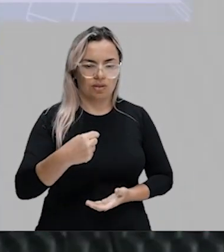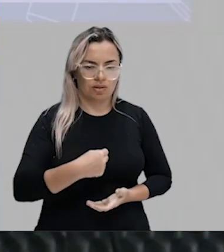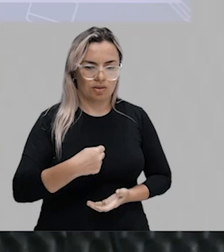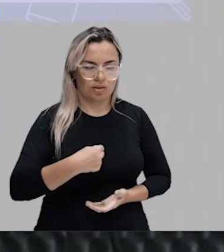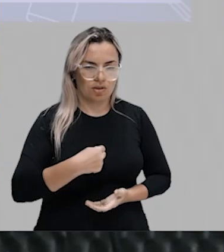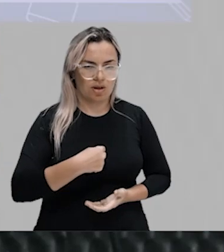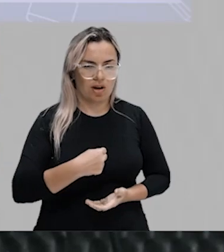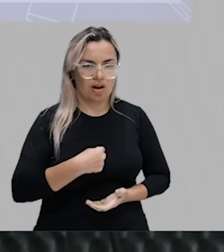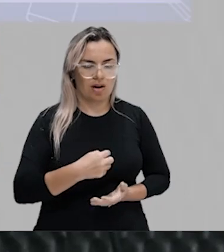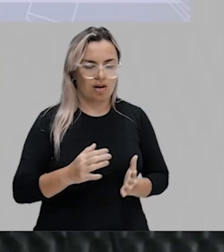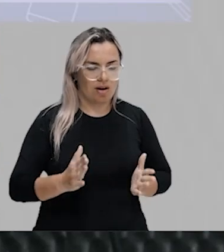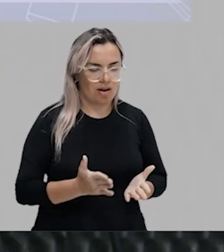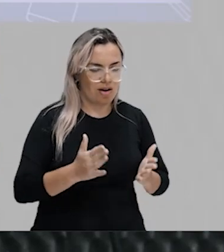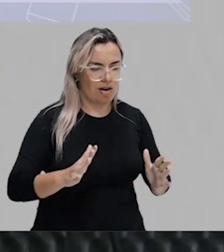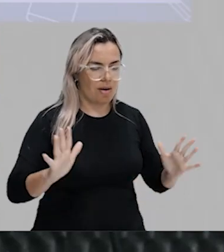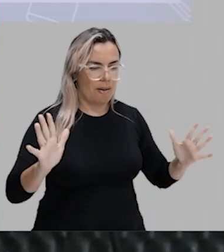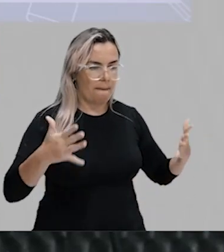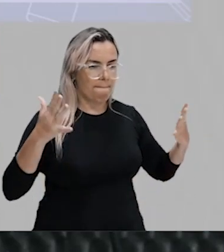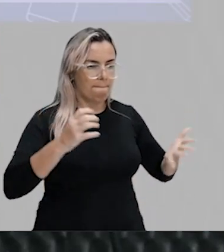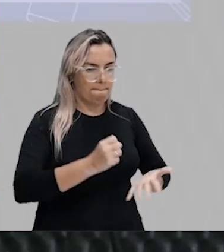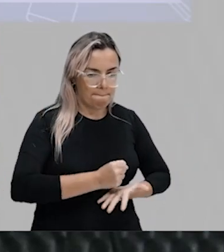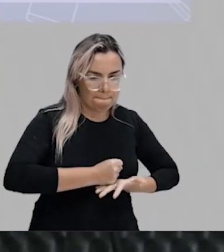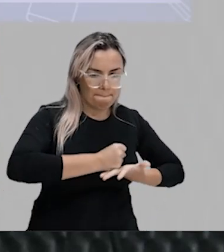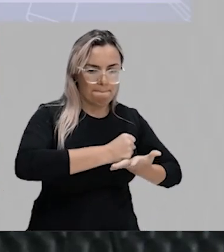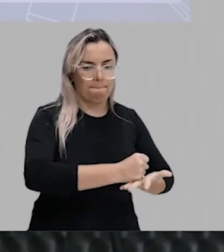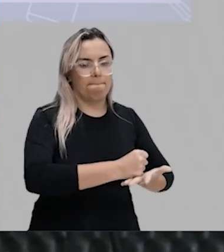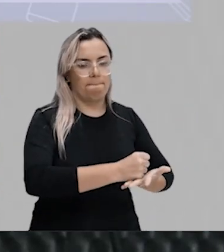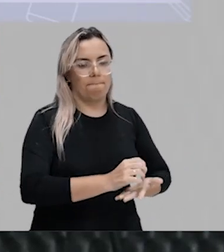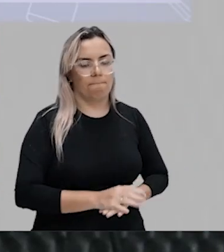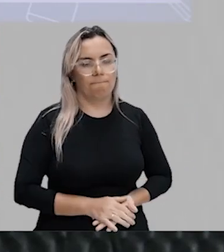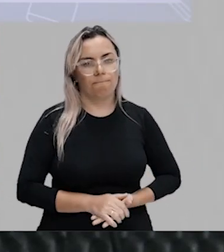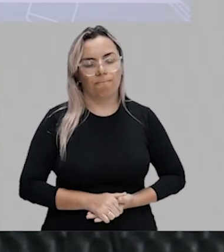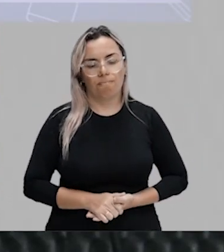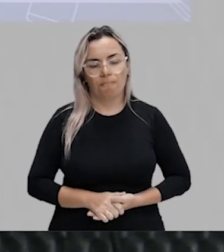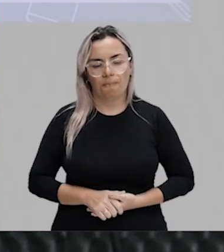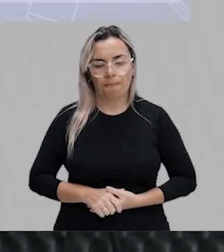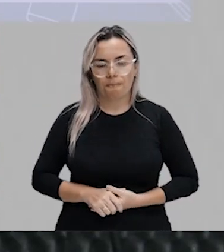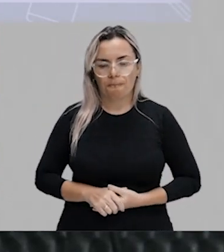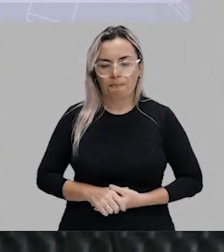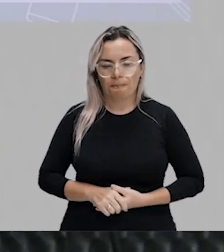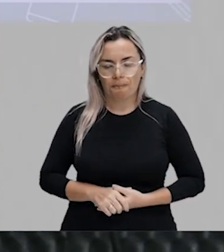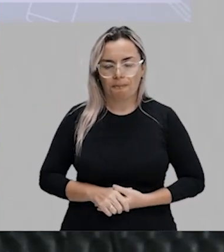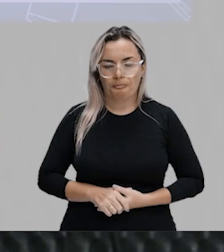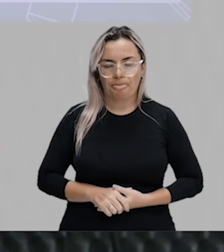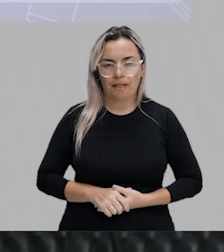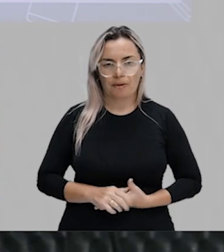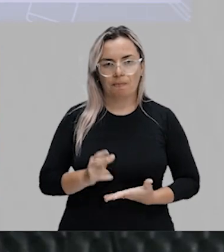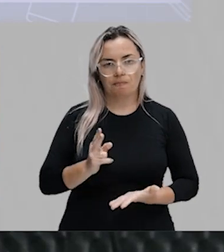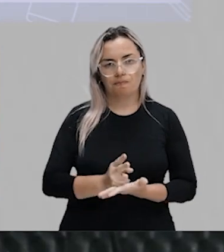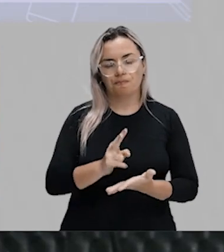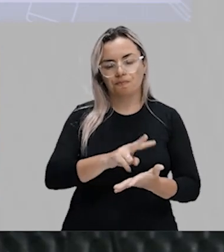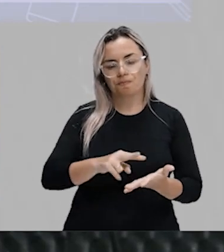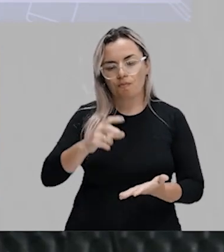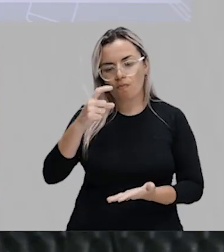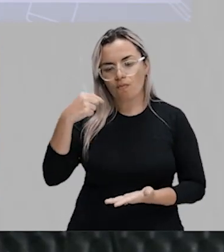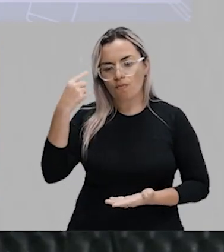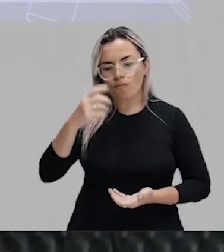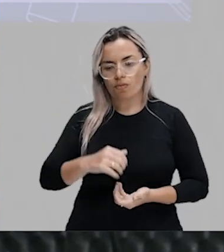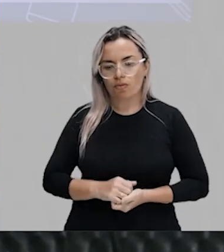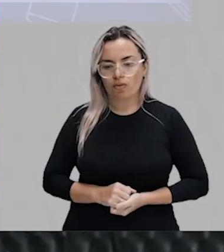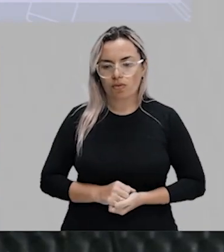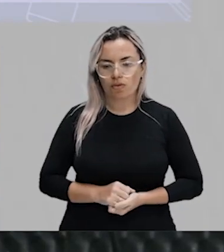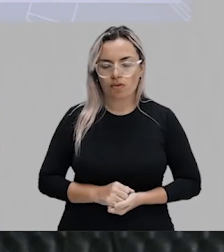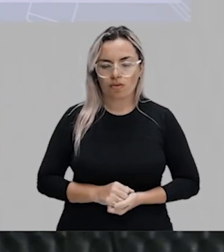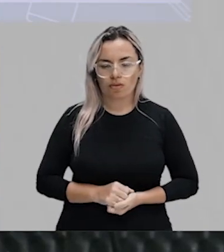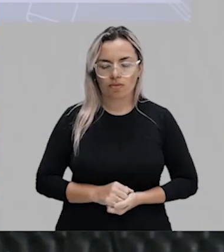mano. Eu vou lhe dar uma mão para ele sair dessa tristeza. Estar a duas velhas. Estar a duas